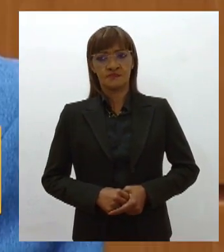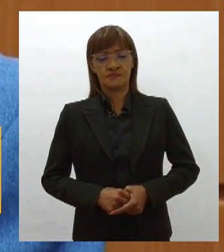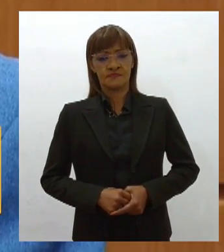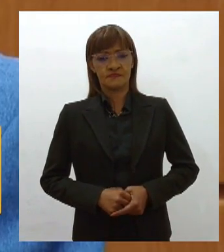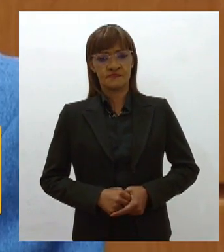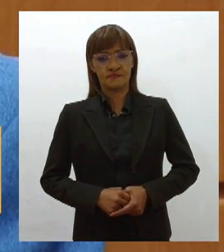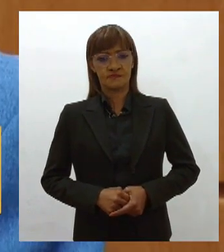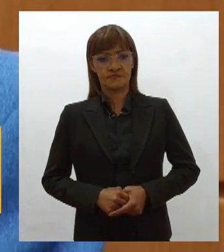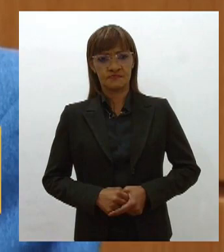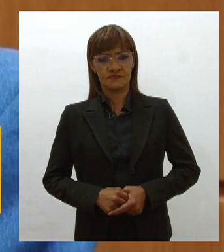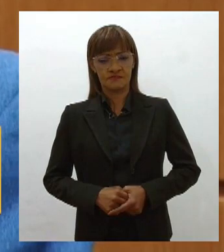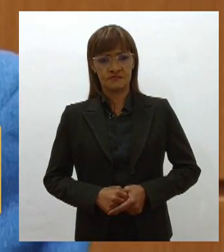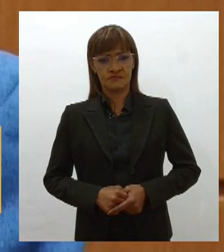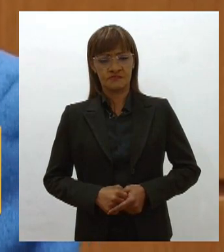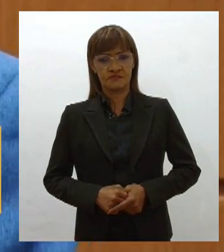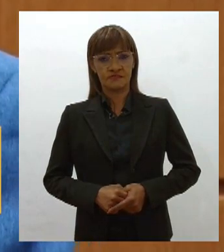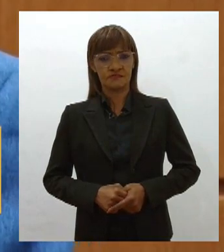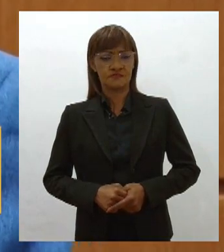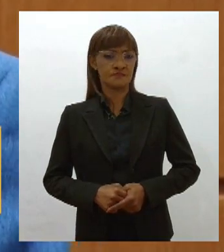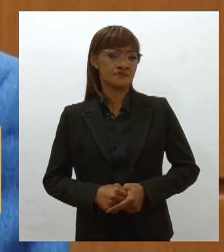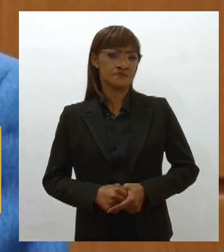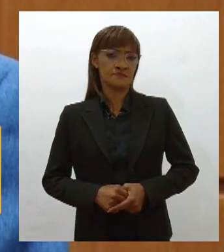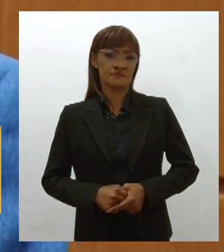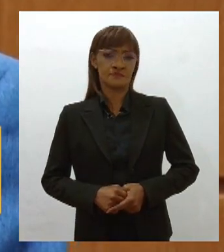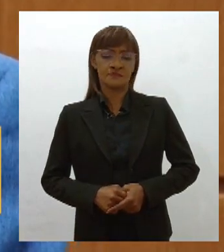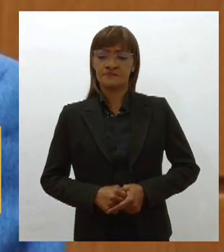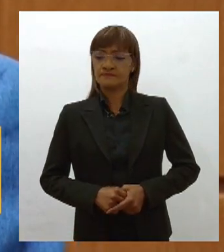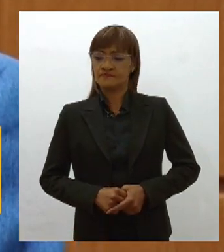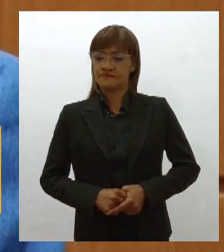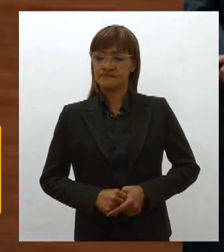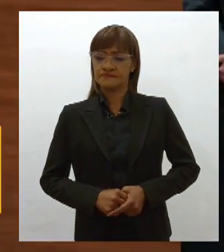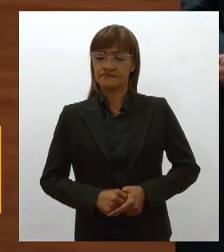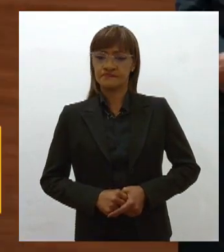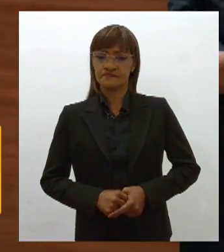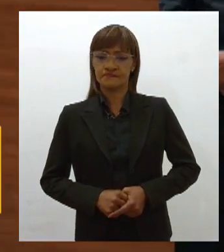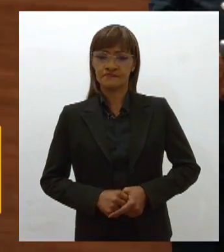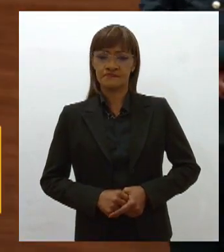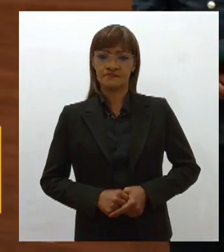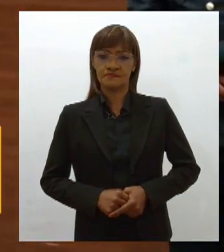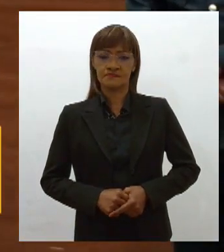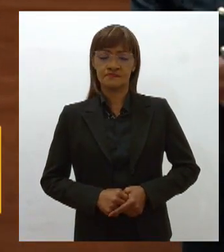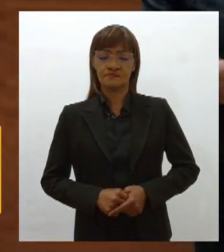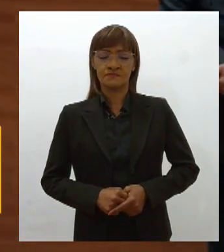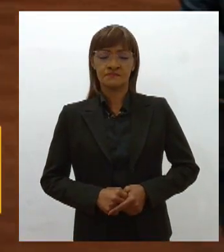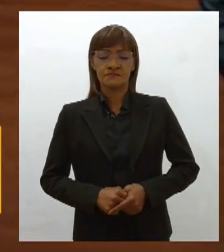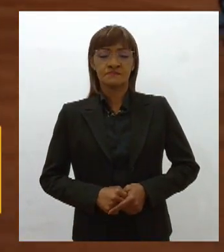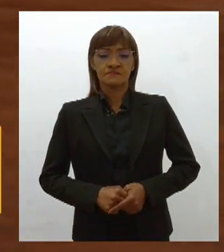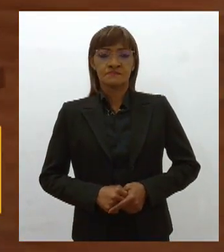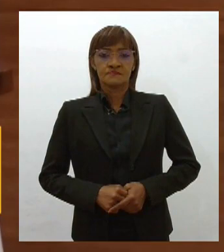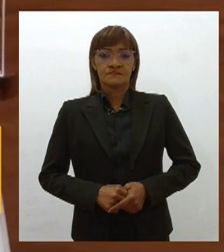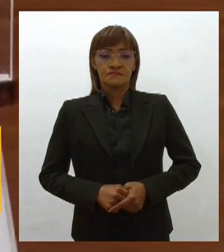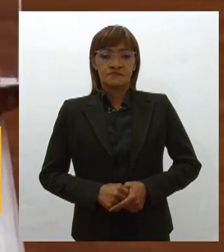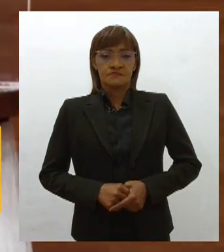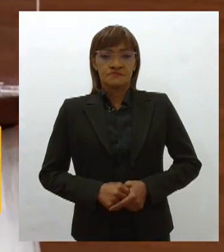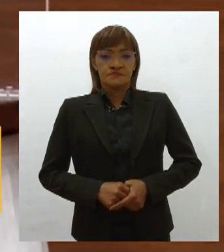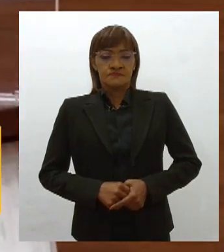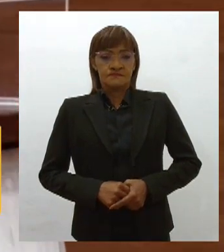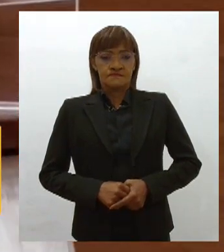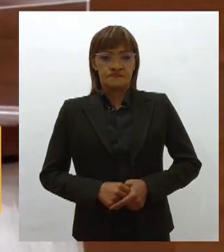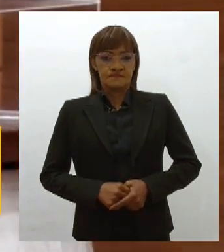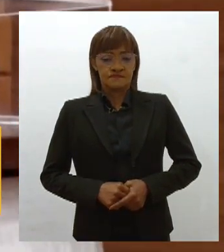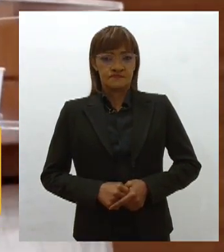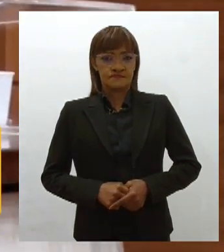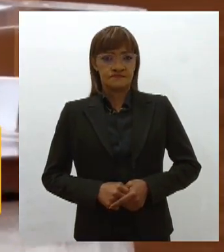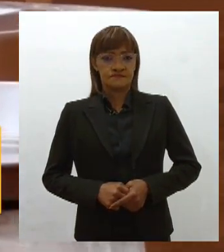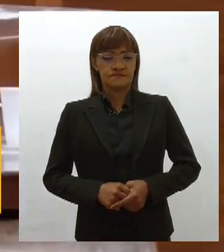Ainda no pequeno expediente, o deputado Daniel Fortes, do Cidadania, falou sobre a necessidade de atendimento adequado a pessoas